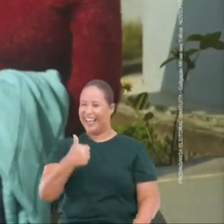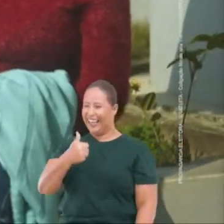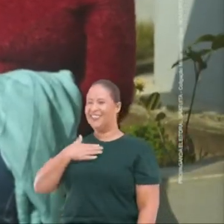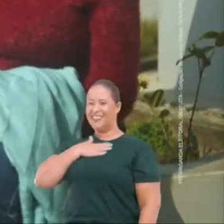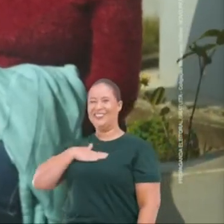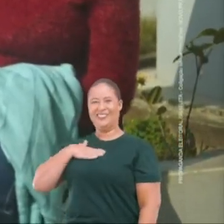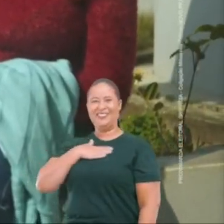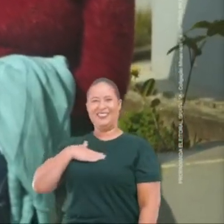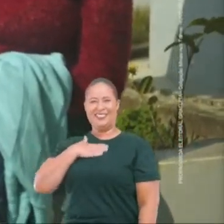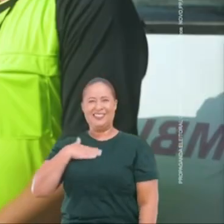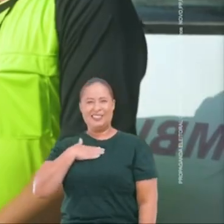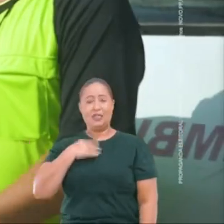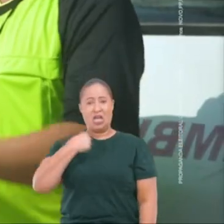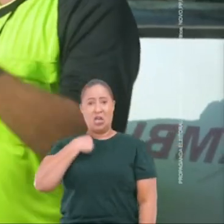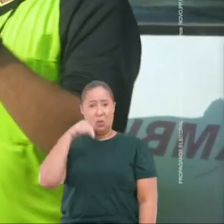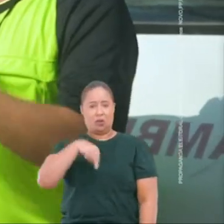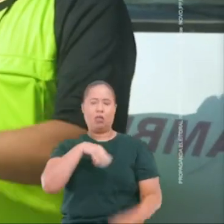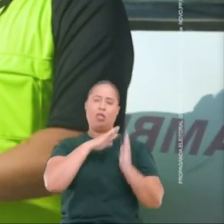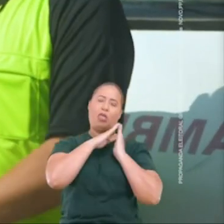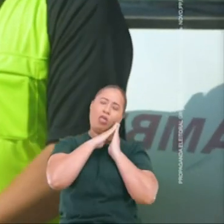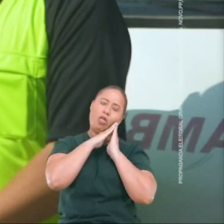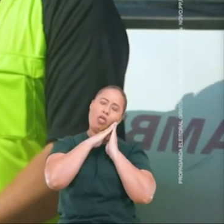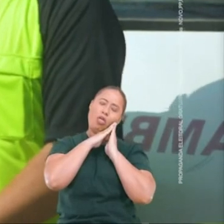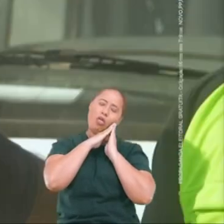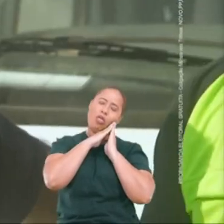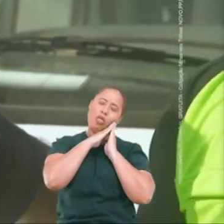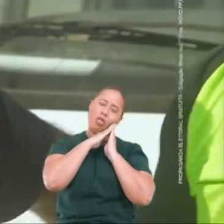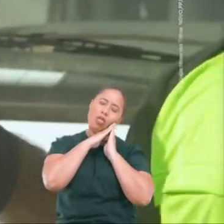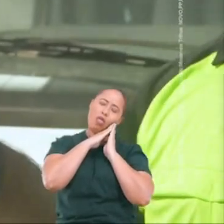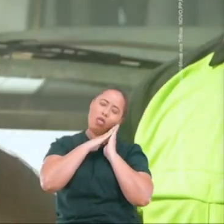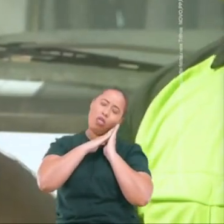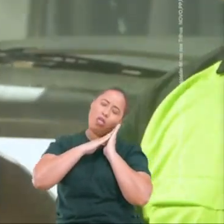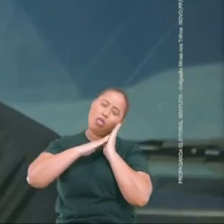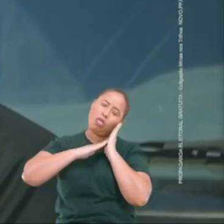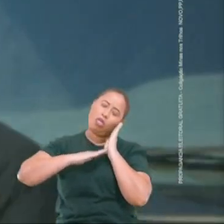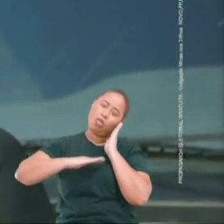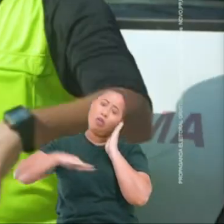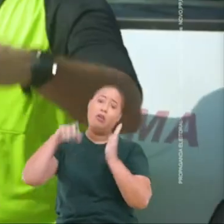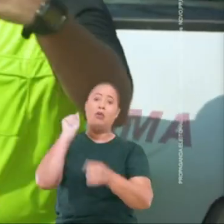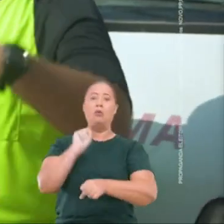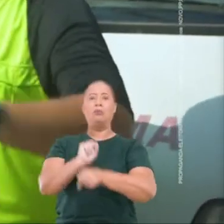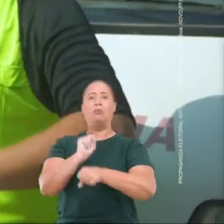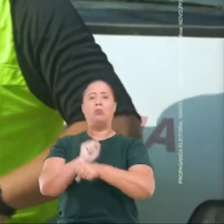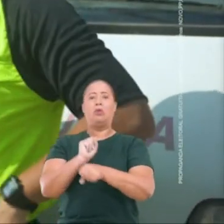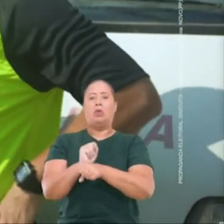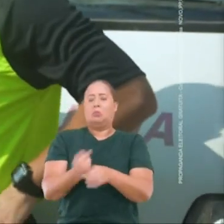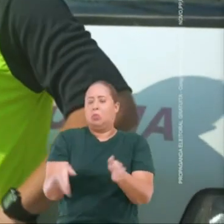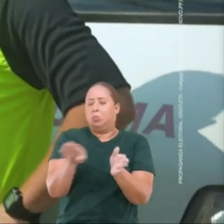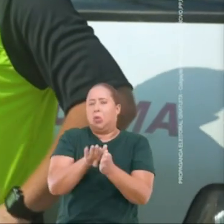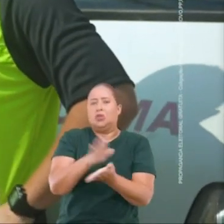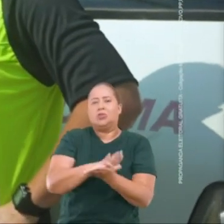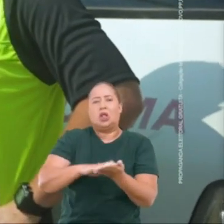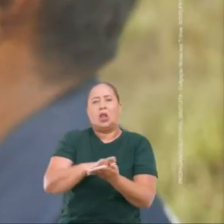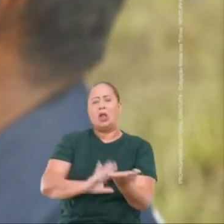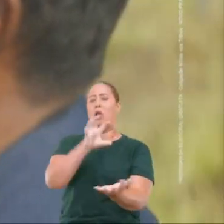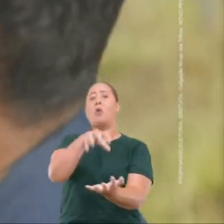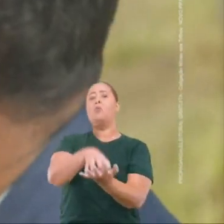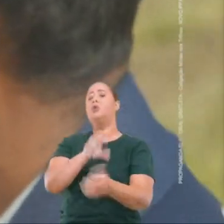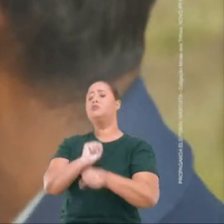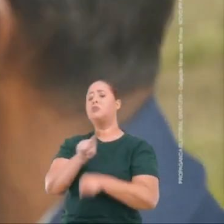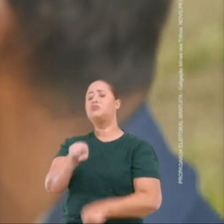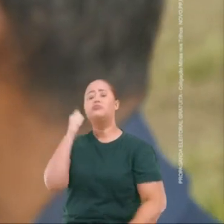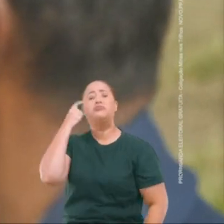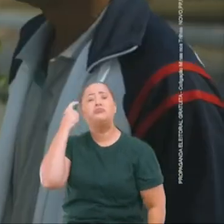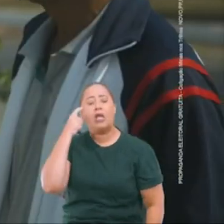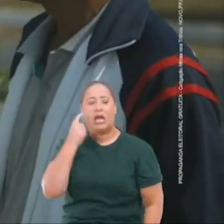Esperando, sabe por Porque não chegava nada. E o posto parado, o você achava? Não dá certo, não. Ah, gente, coloca uma música triste aí pra gente. Pareceu